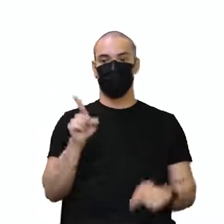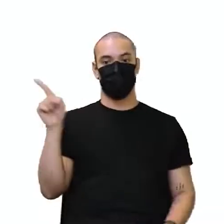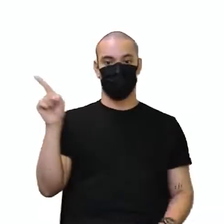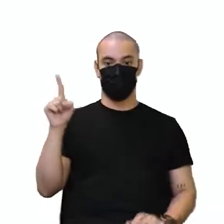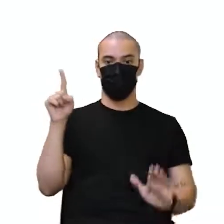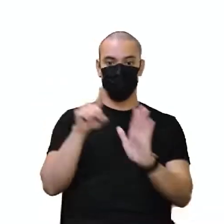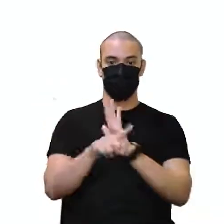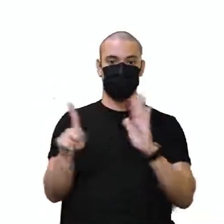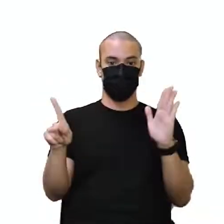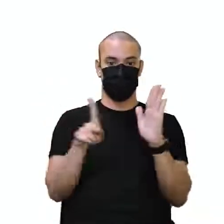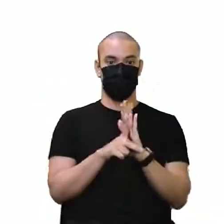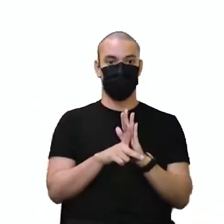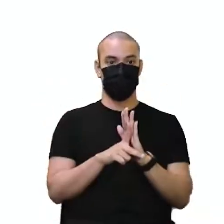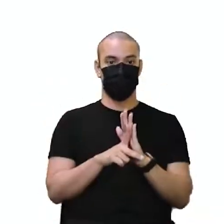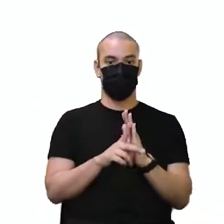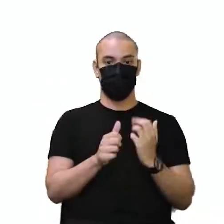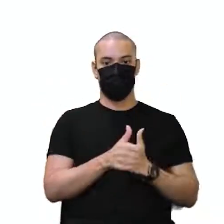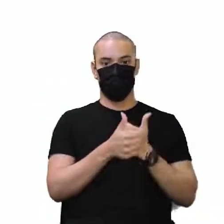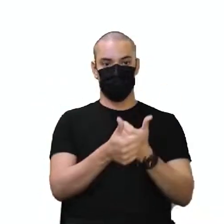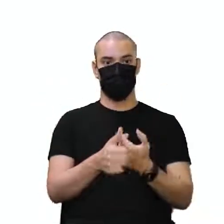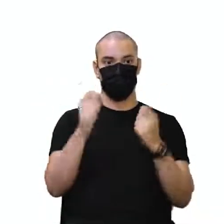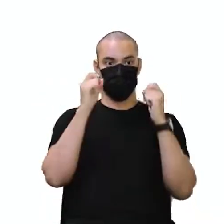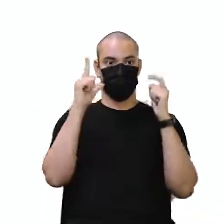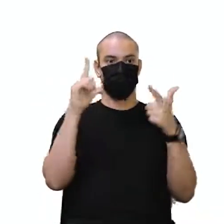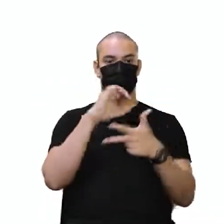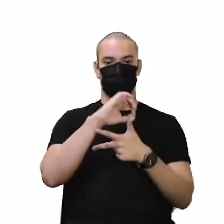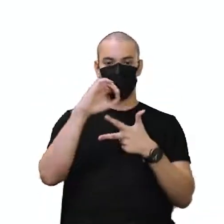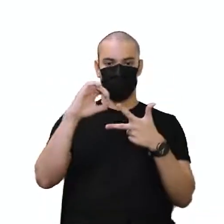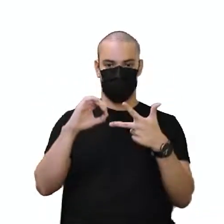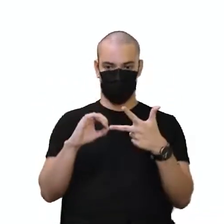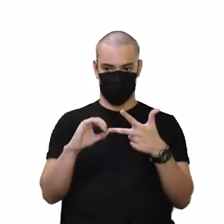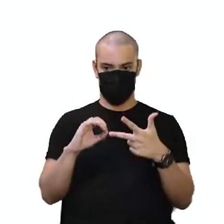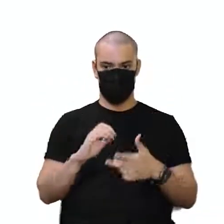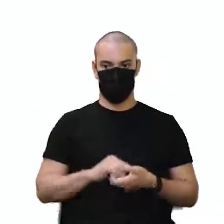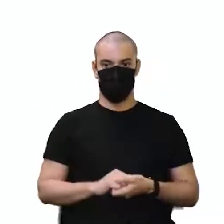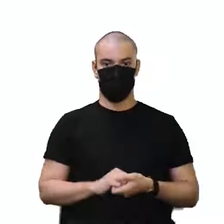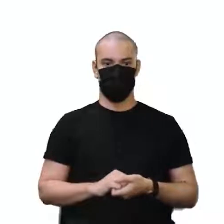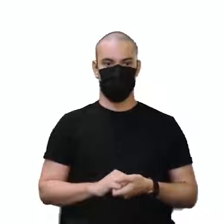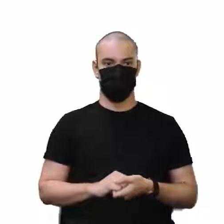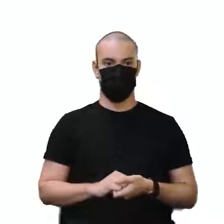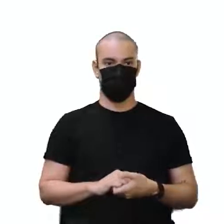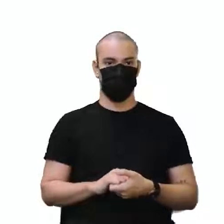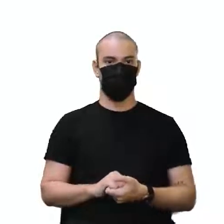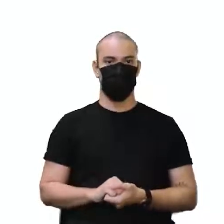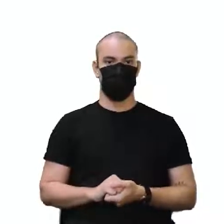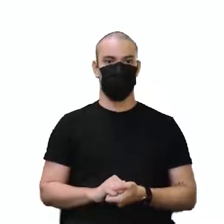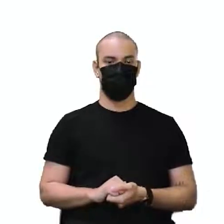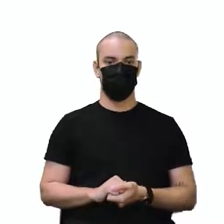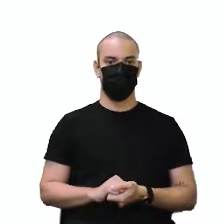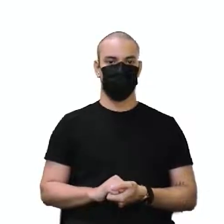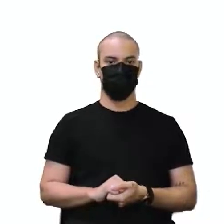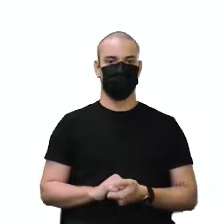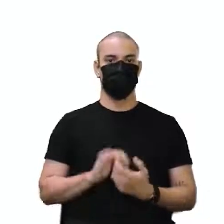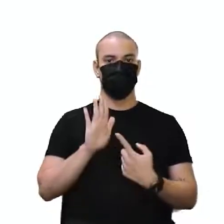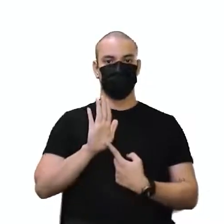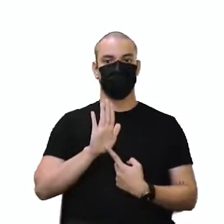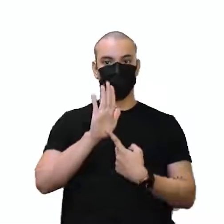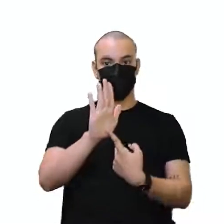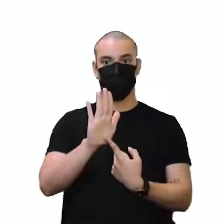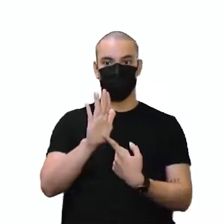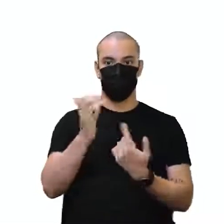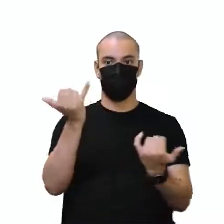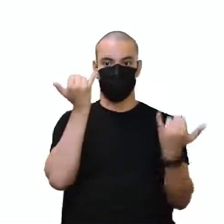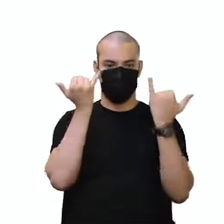questãozinha pra gente se ligar no Enem. Vamos lá? Apresente